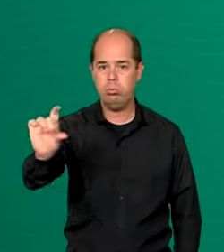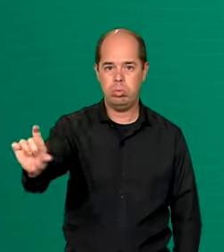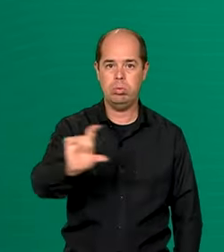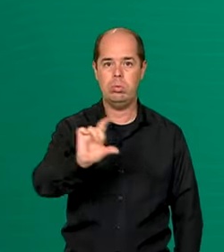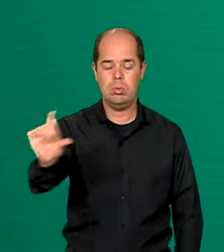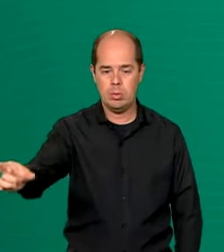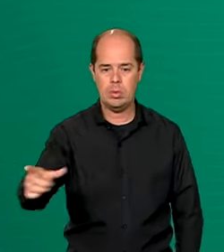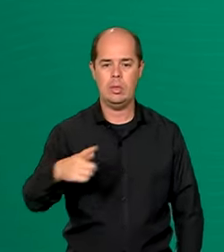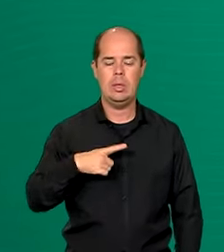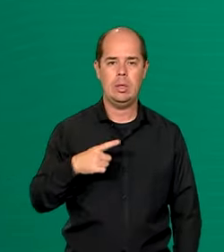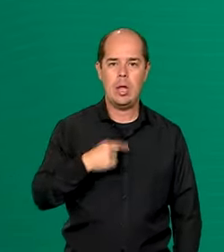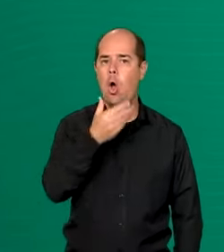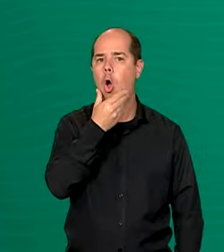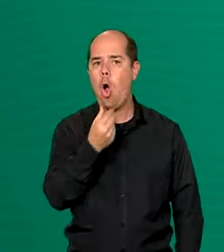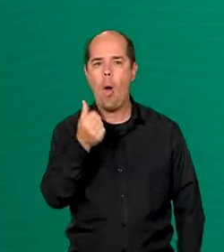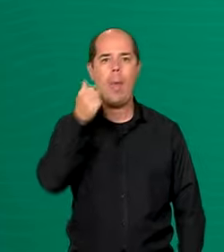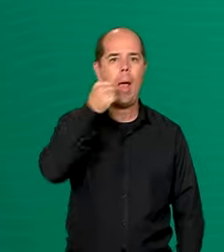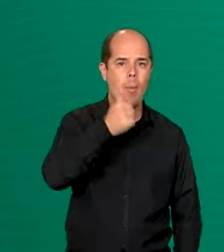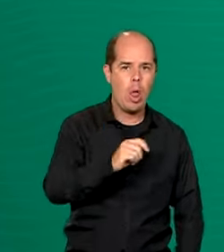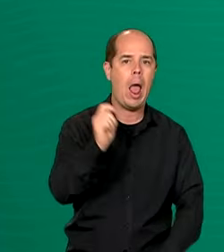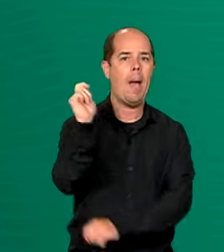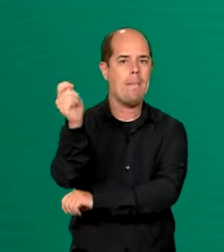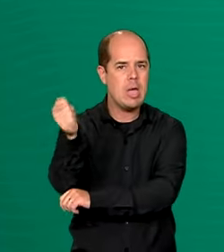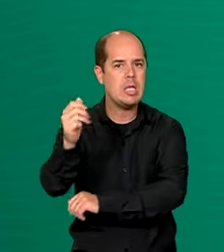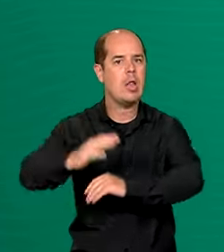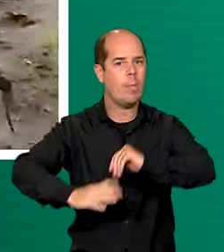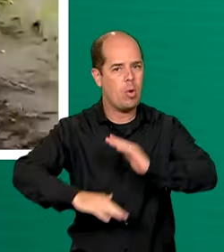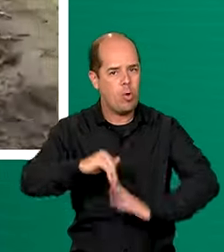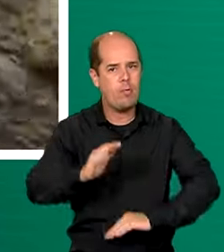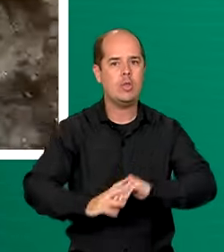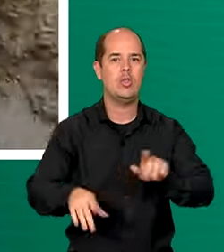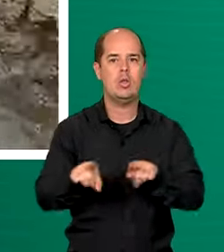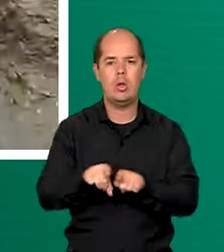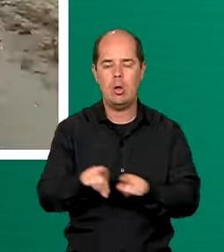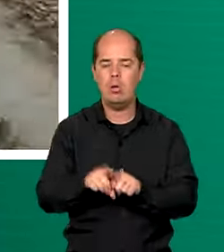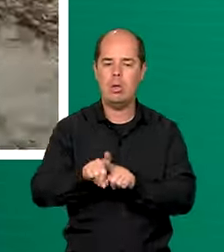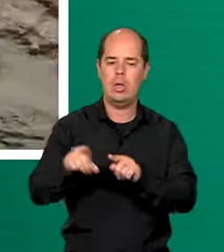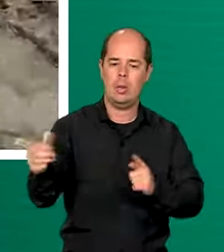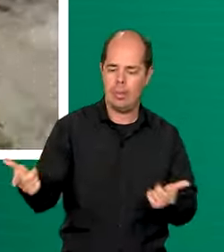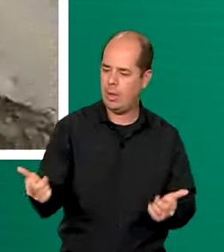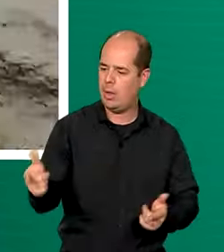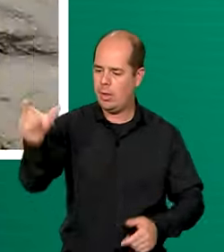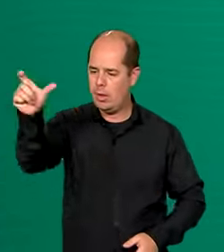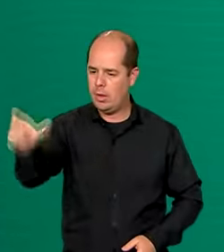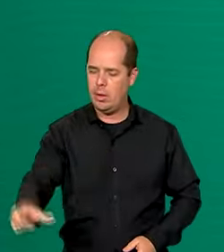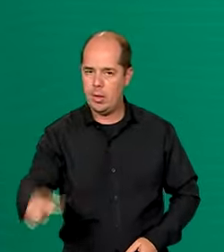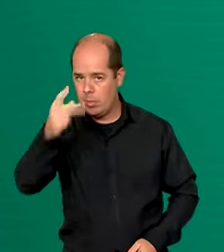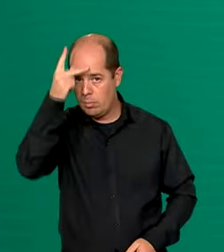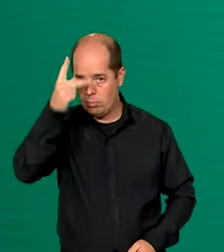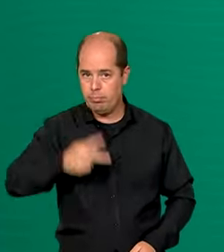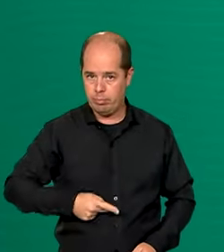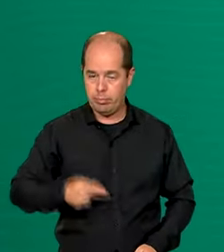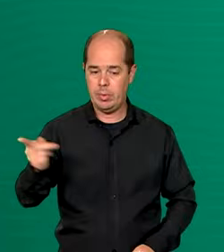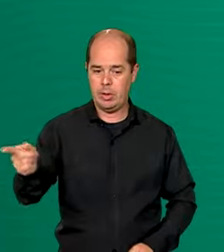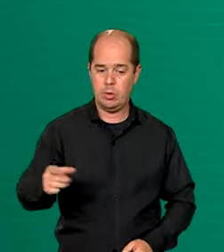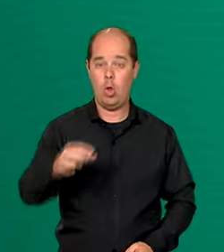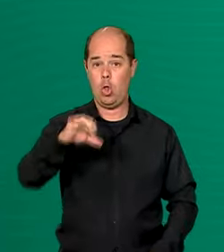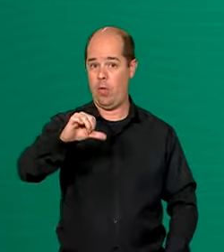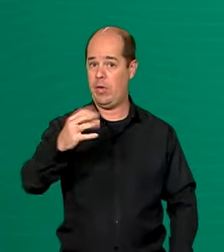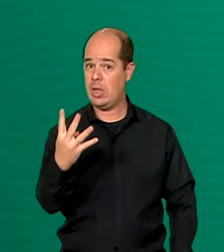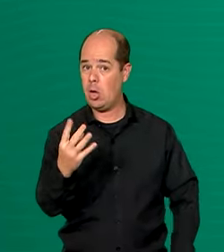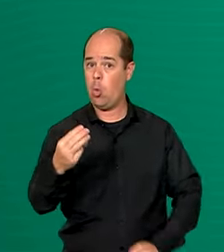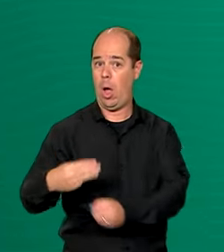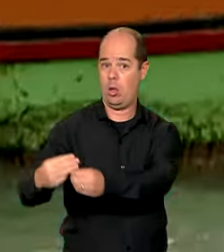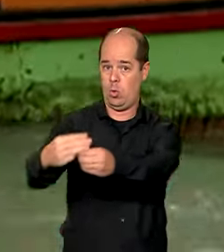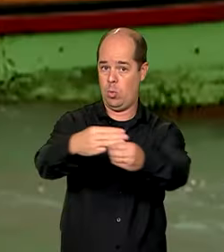pescadoras e pescadores profissionais artesanais de 94 municípios de quatro estados da